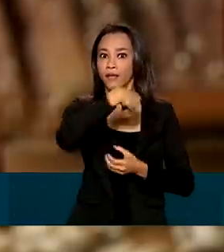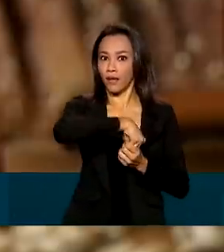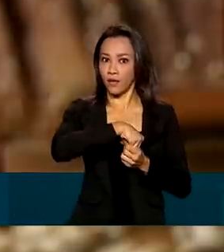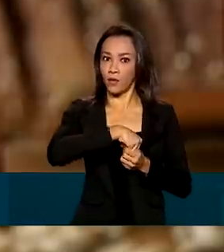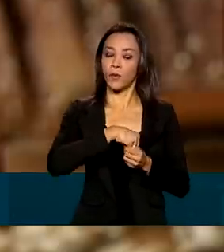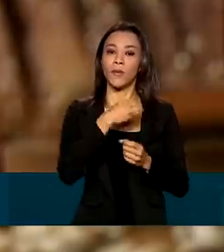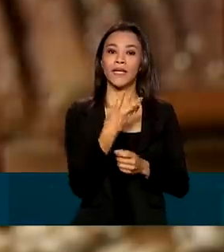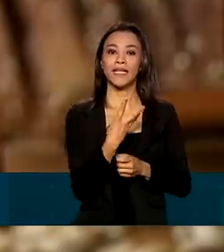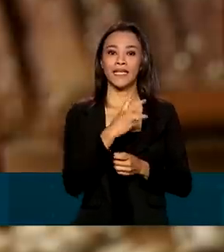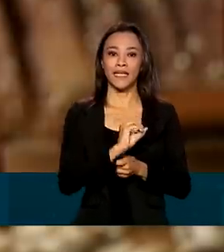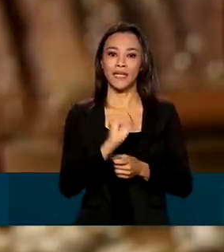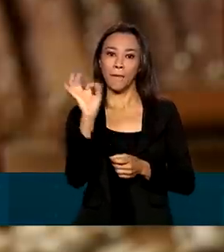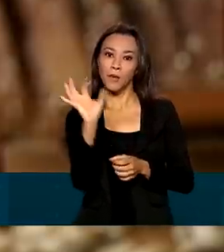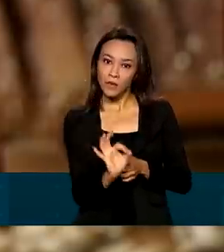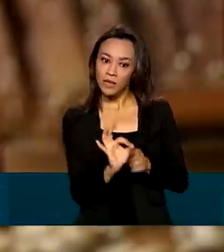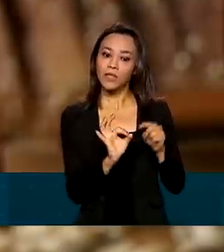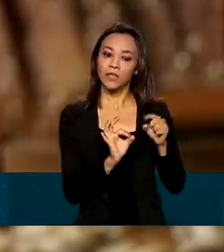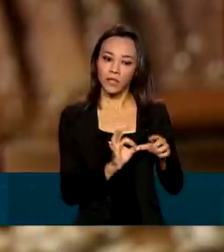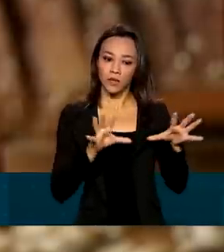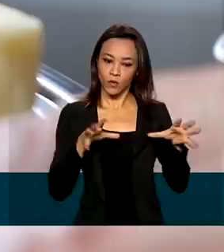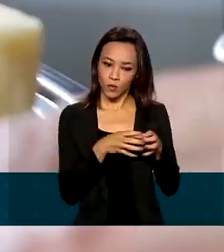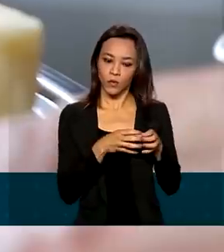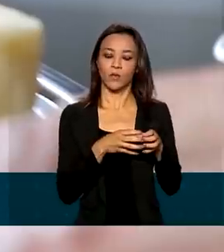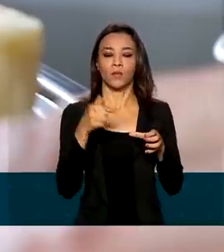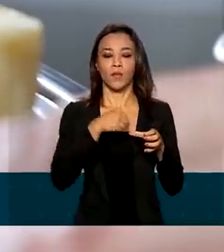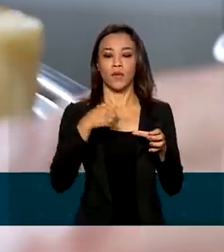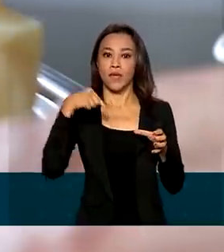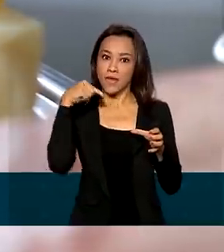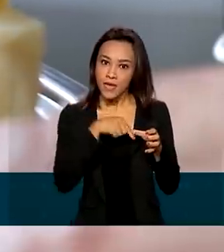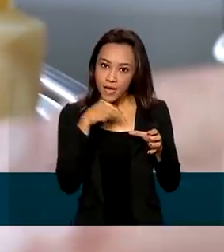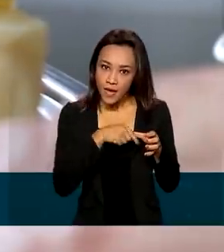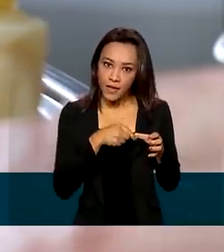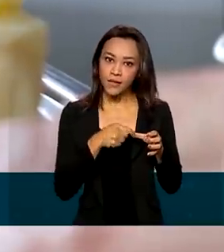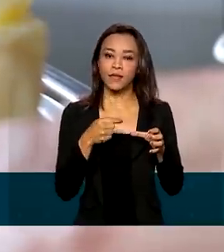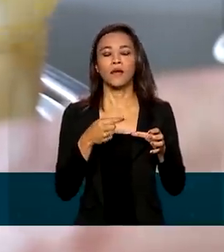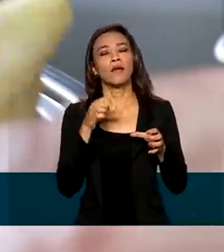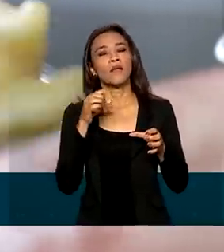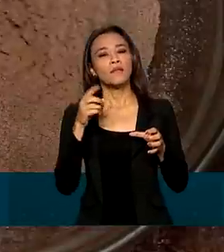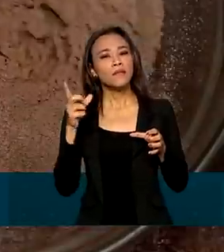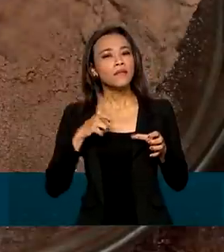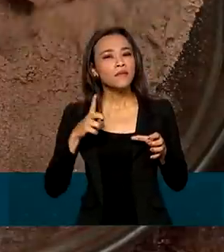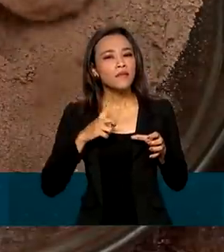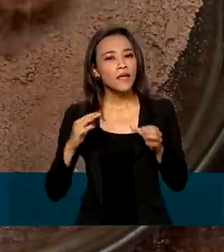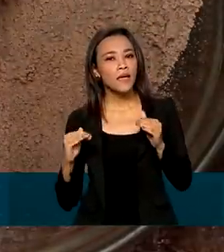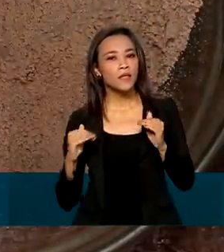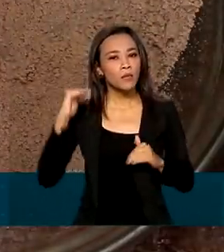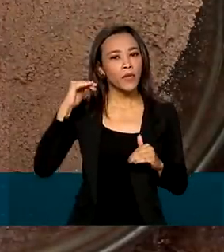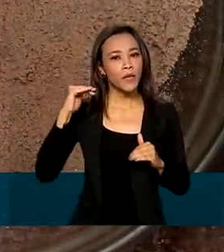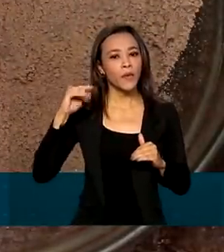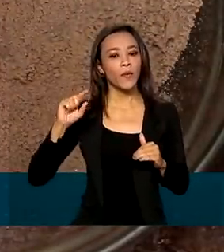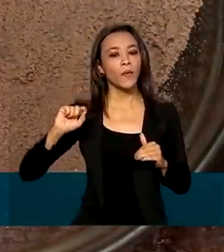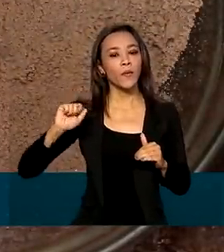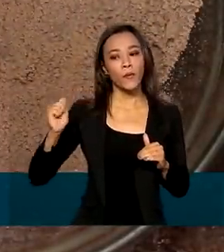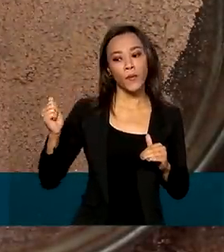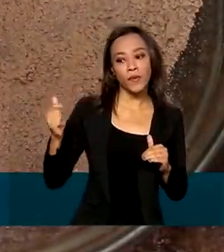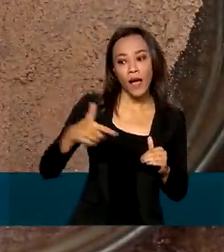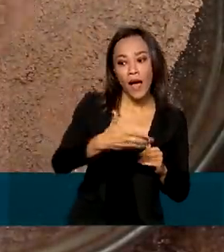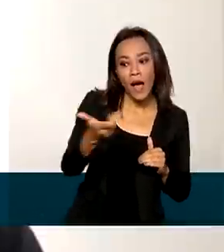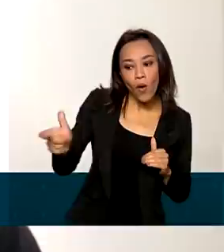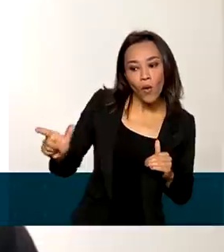% de ingredientes integrais e que essa quantidade seja superior ao dos ingredientes